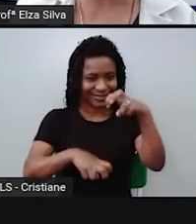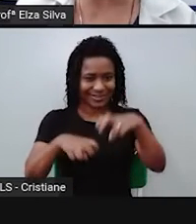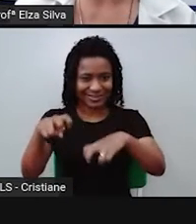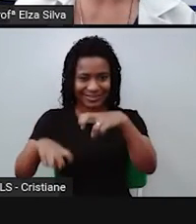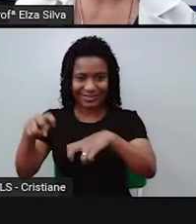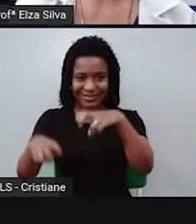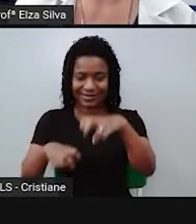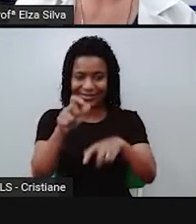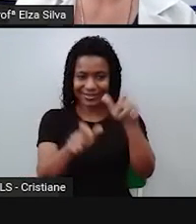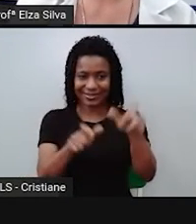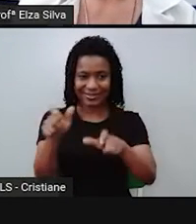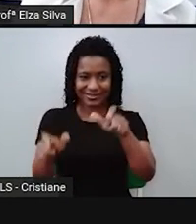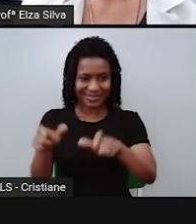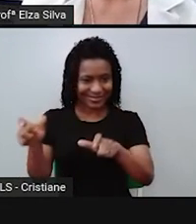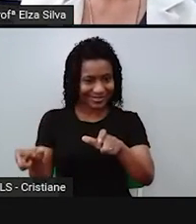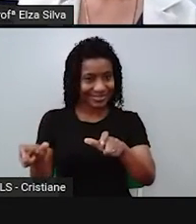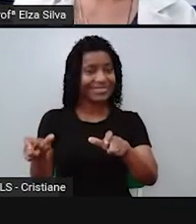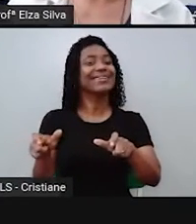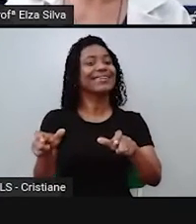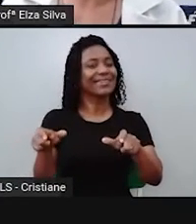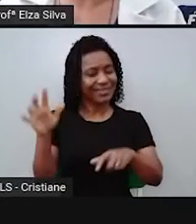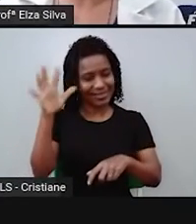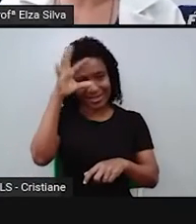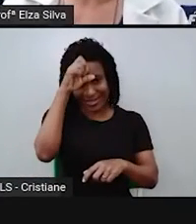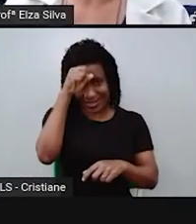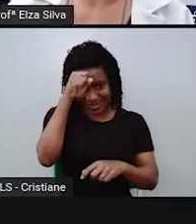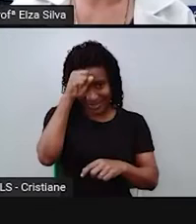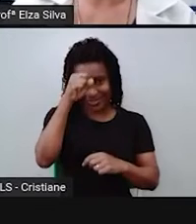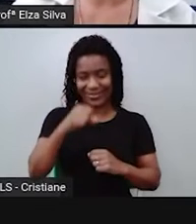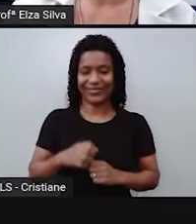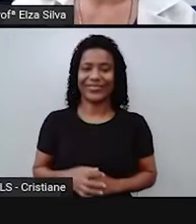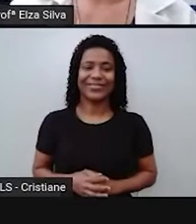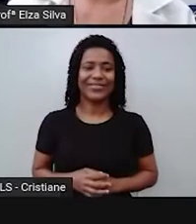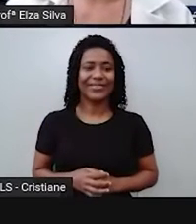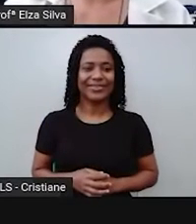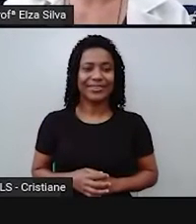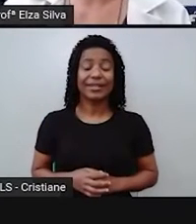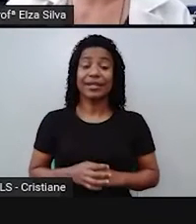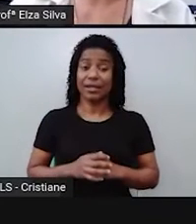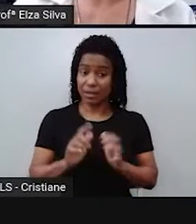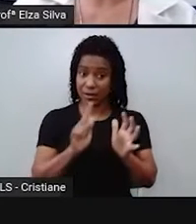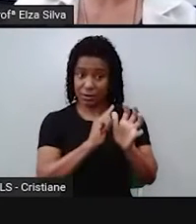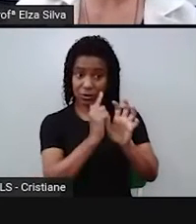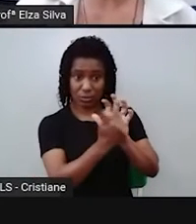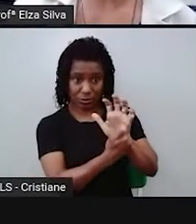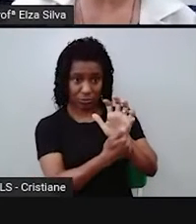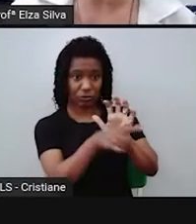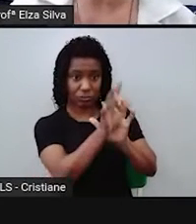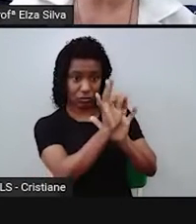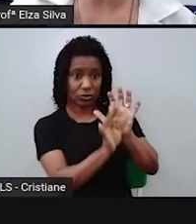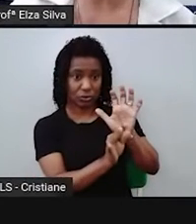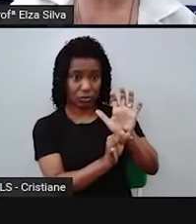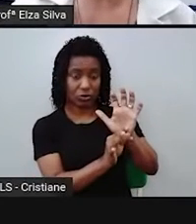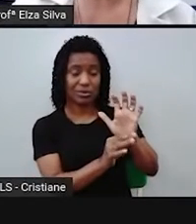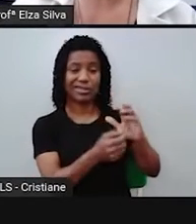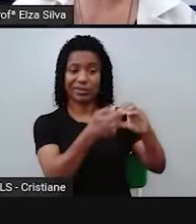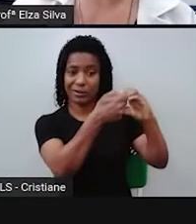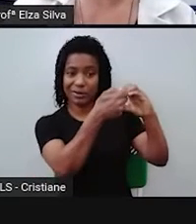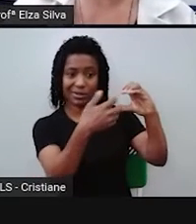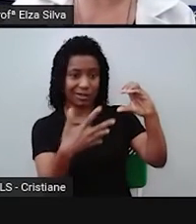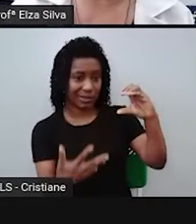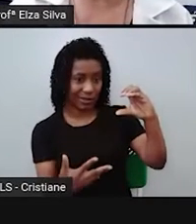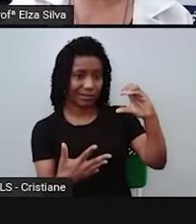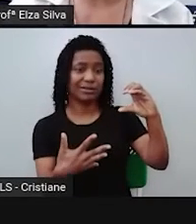uma lição. E esse gênero textual, ele apresenta algumas características, né? Que o